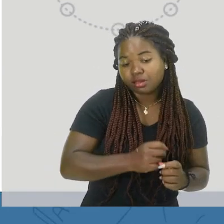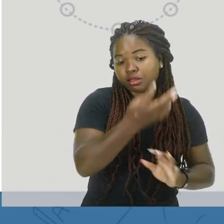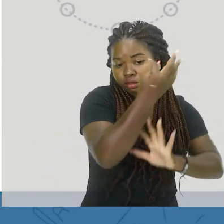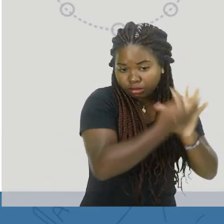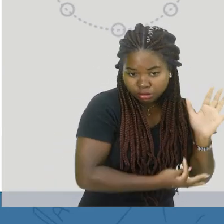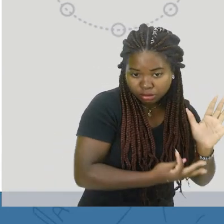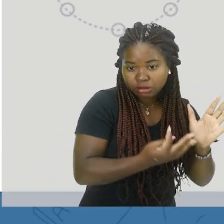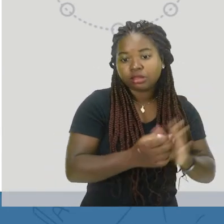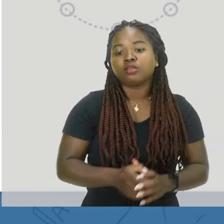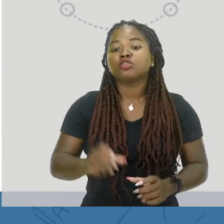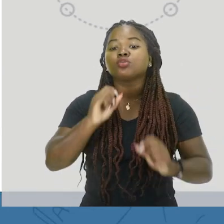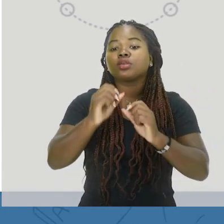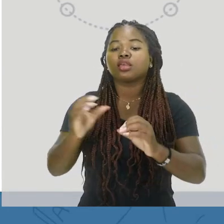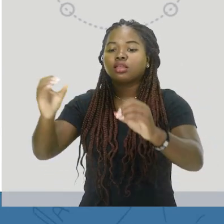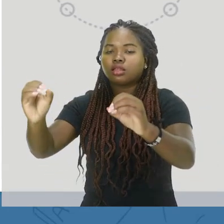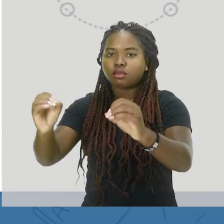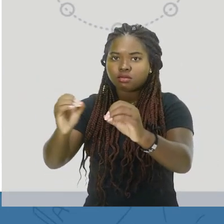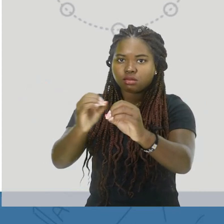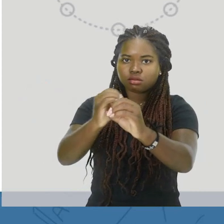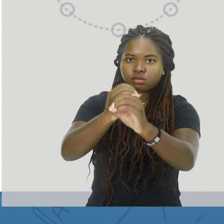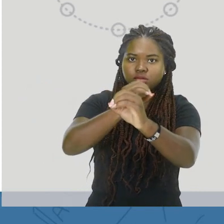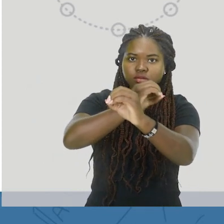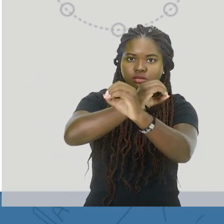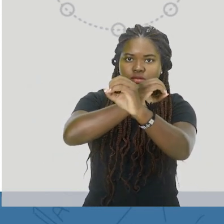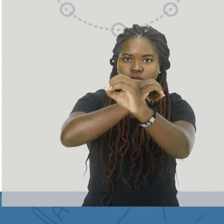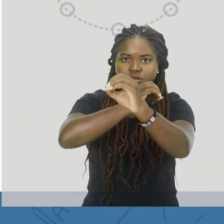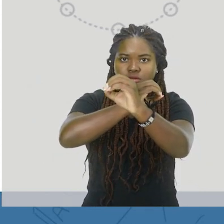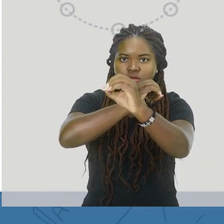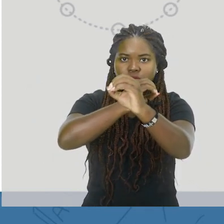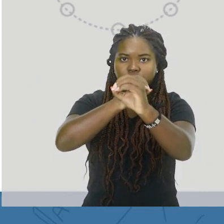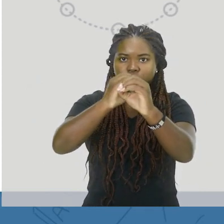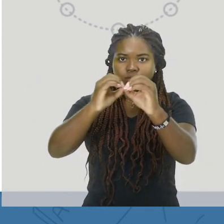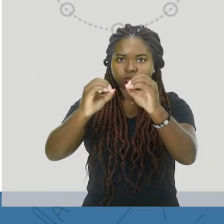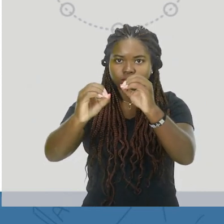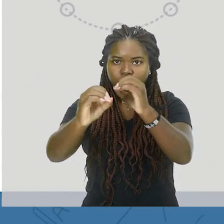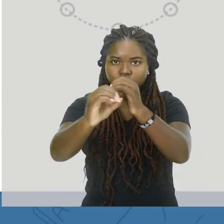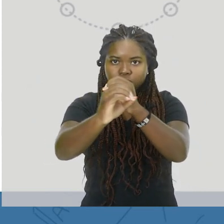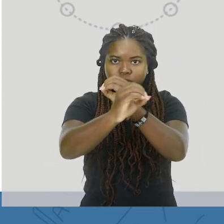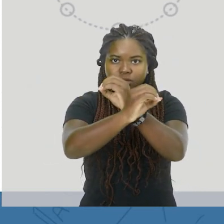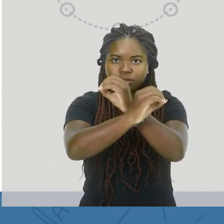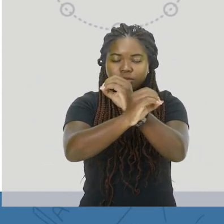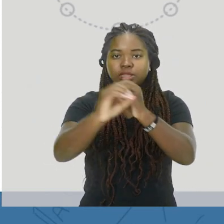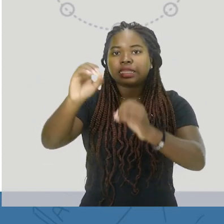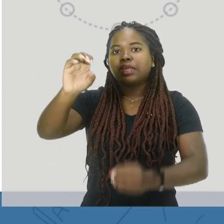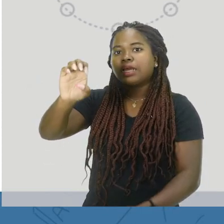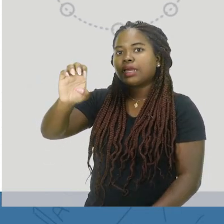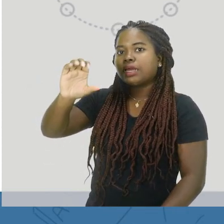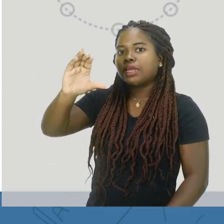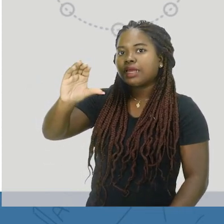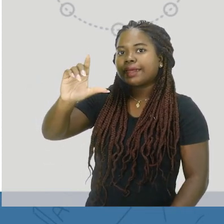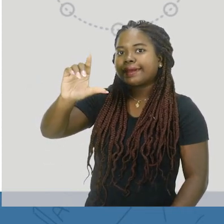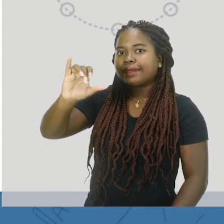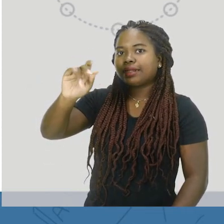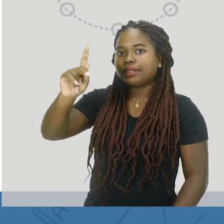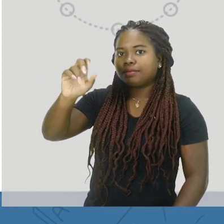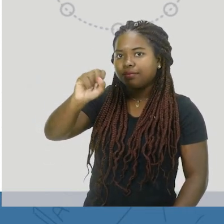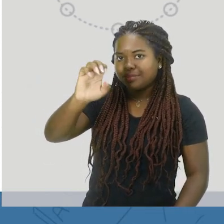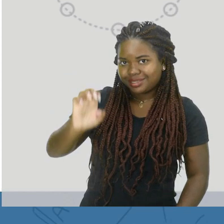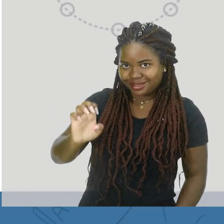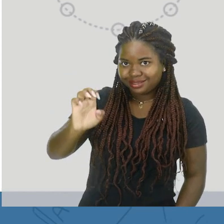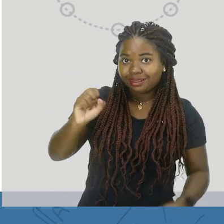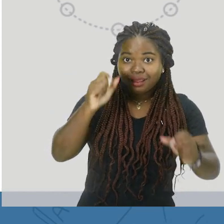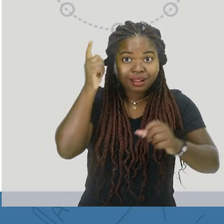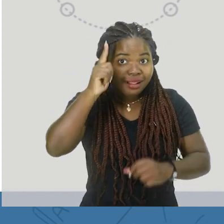textos sobre Eclipse. Apenas analisando essa figura, o estudante pode concluir que os Eclipses podem ocorrer